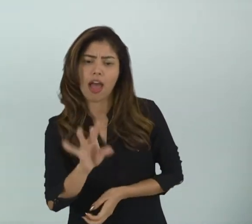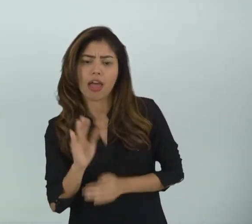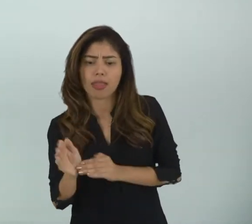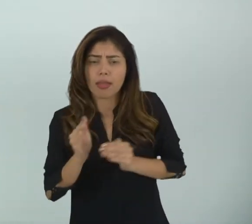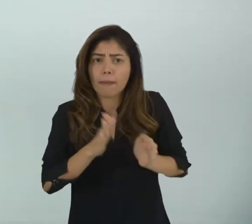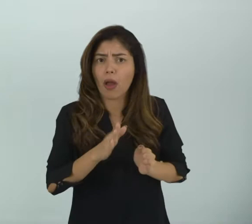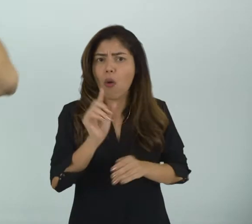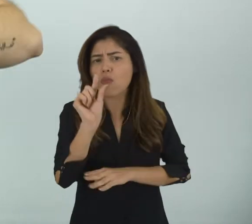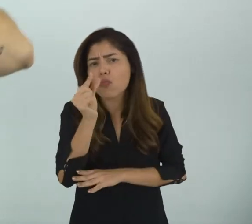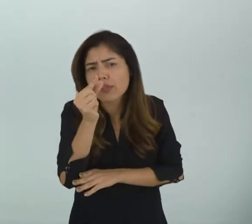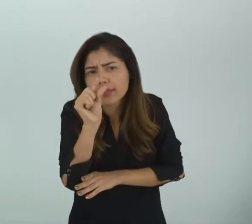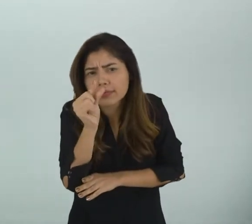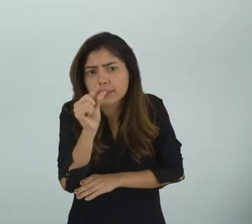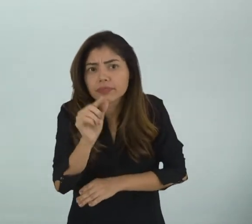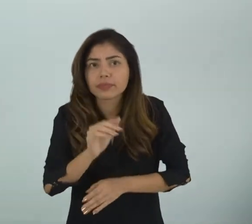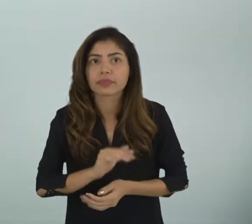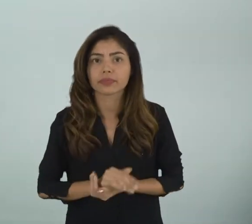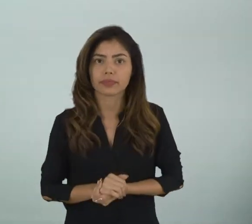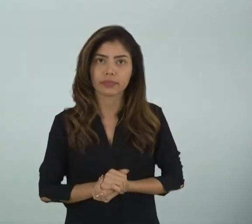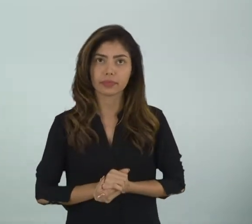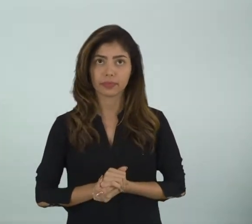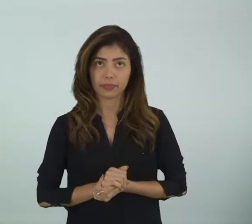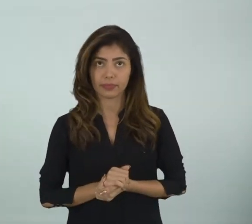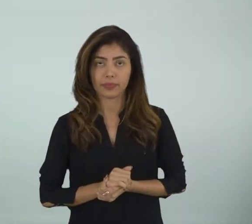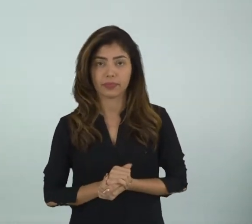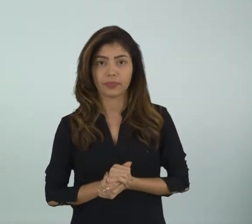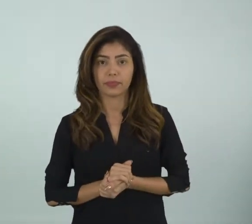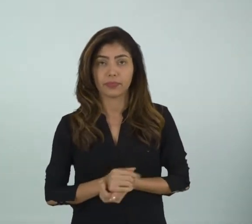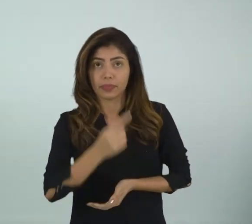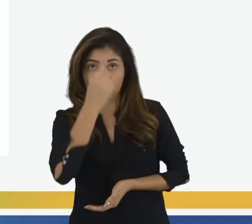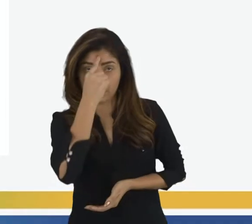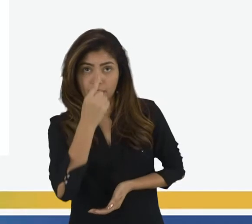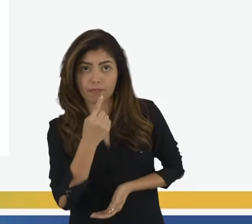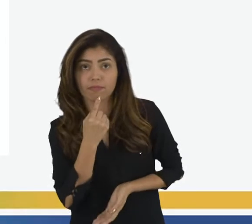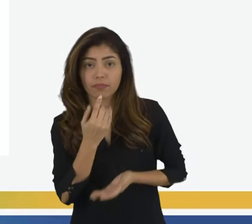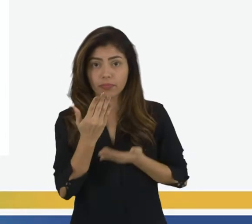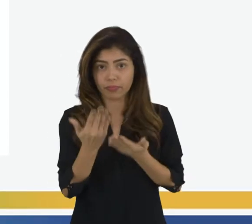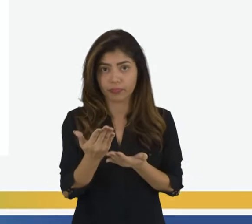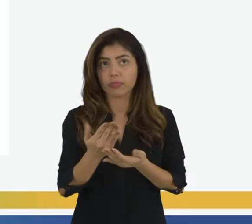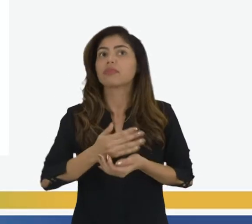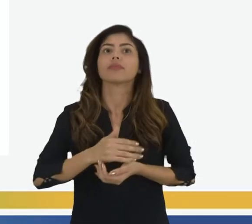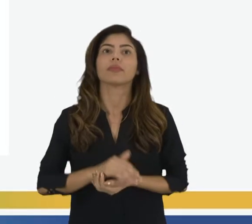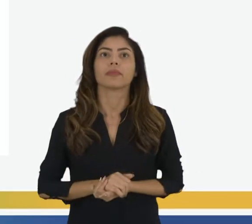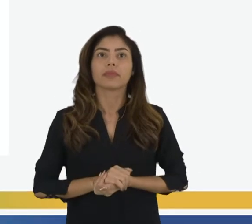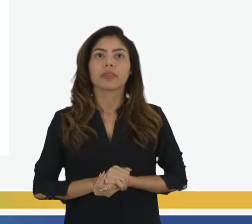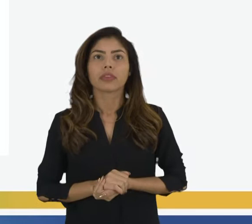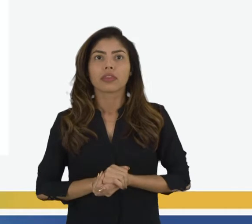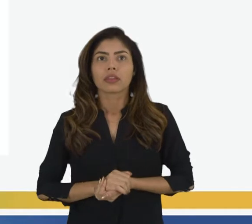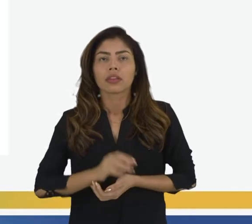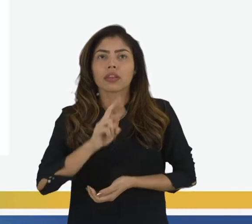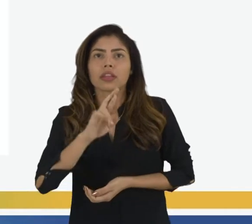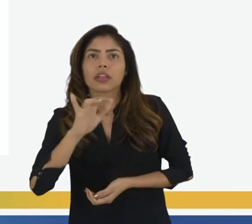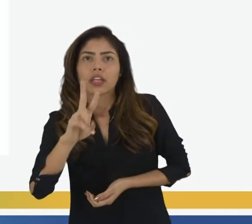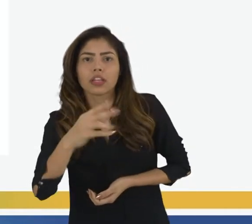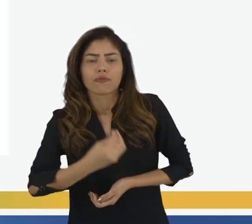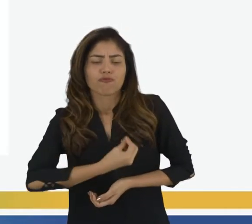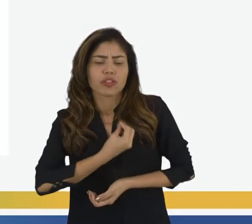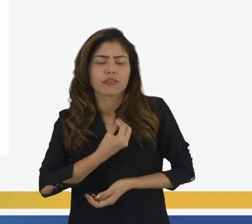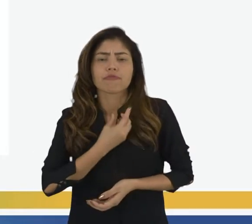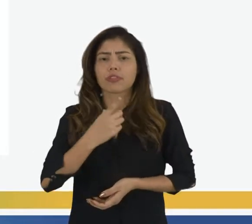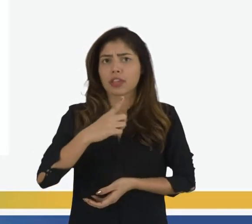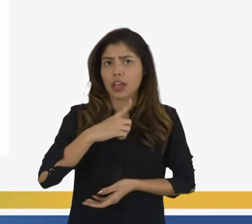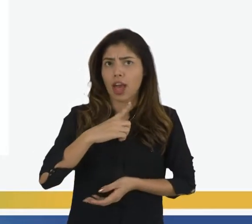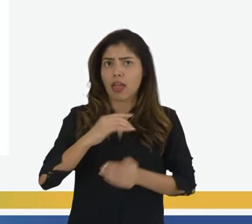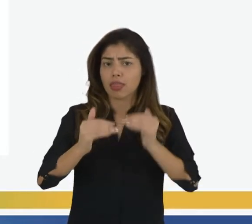dessa Nós vamos ver um pouquinho Acompanhem comigo na imagem Os seres vivos Apresentam etapas Em sua vida